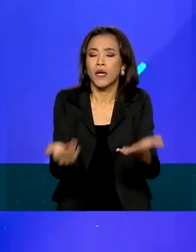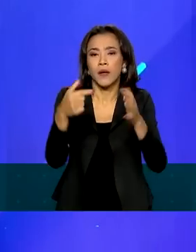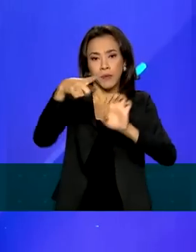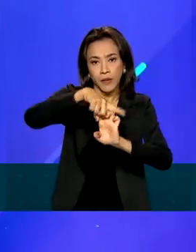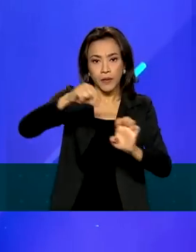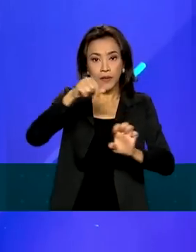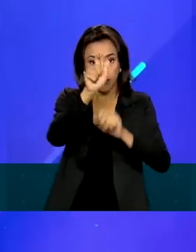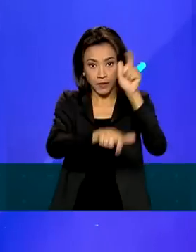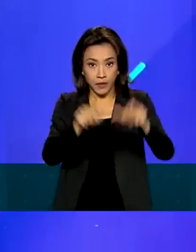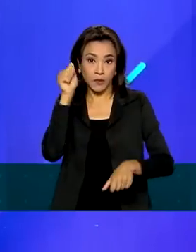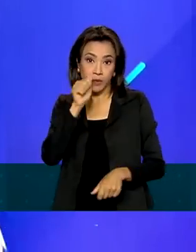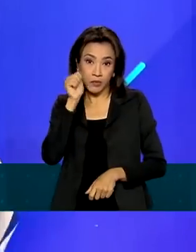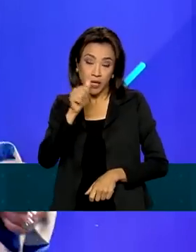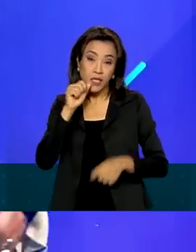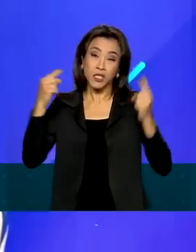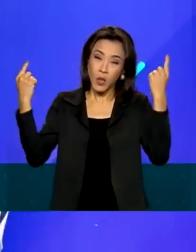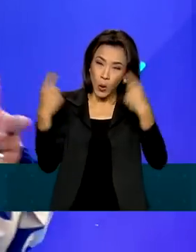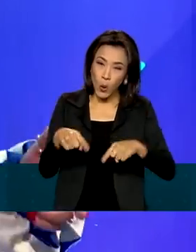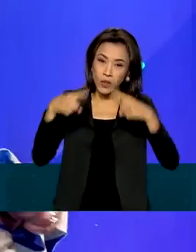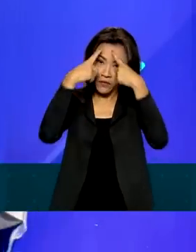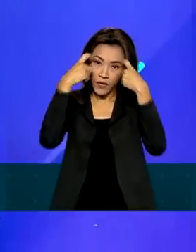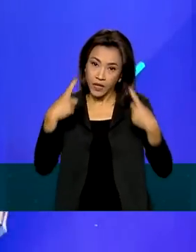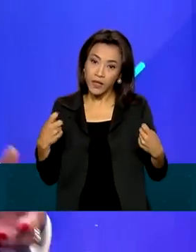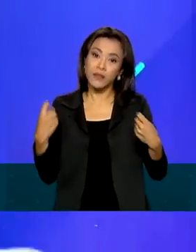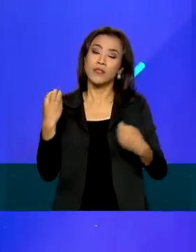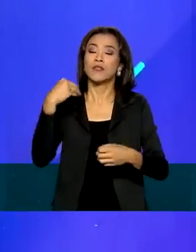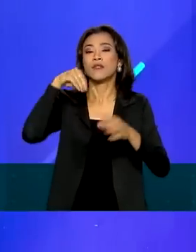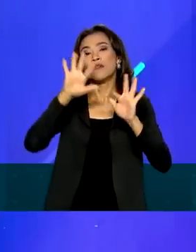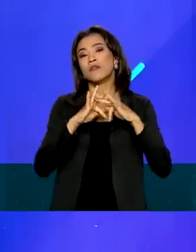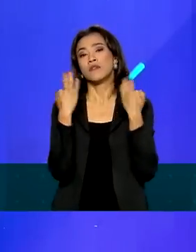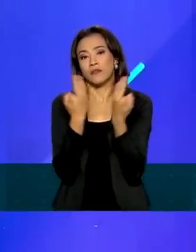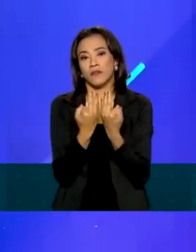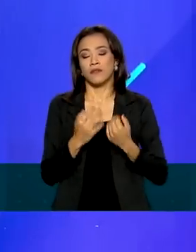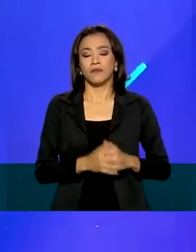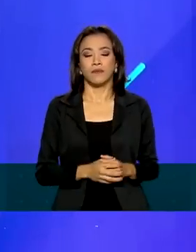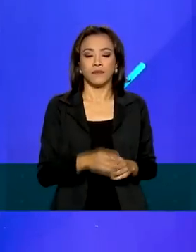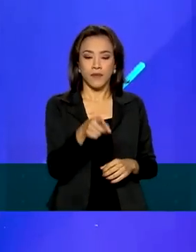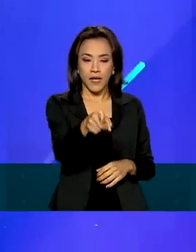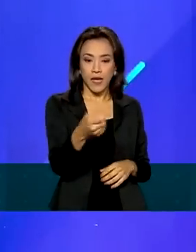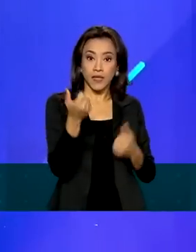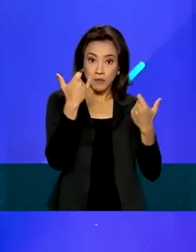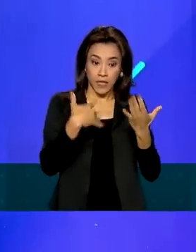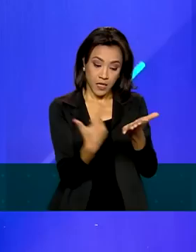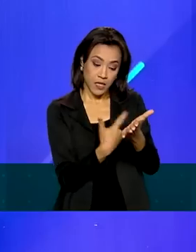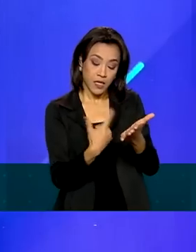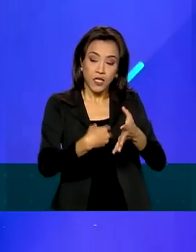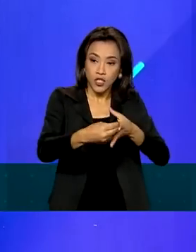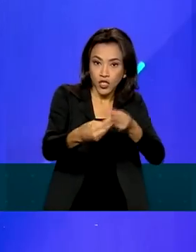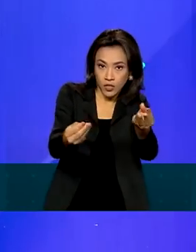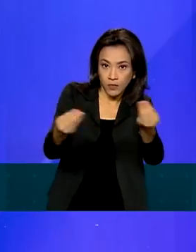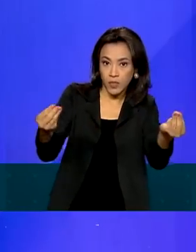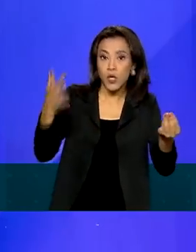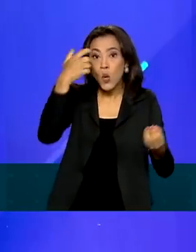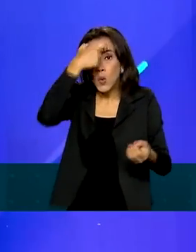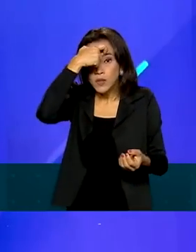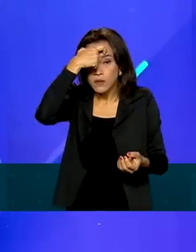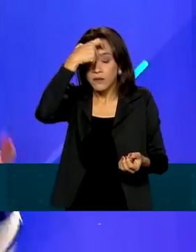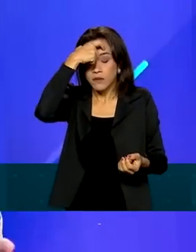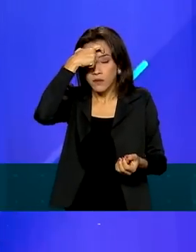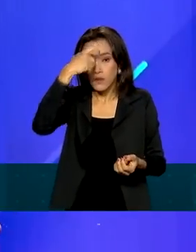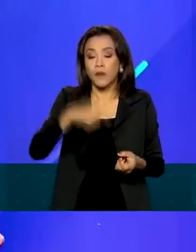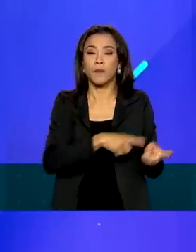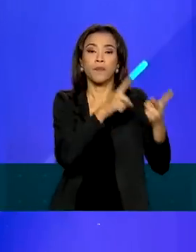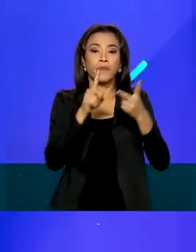combate à violência doméstica. Através de cartilhas de informação e campanha de conscientização na rede inteira, vai envolver